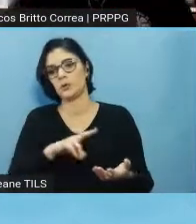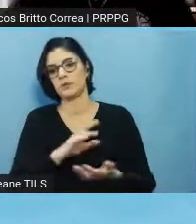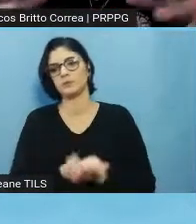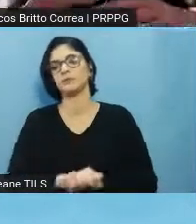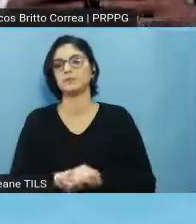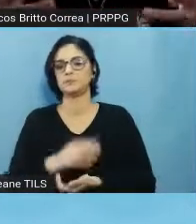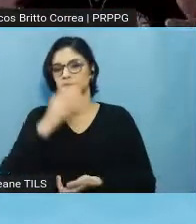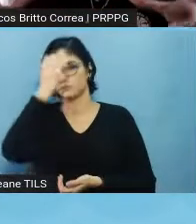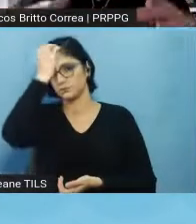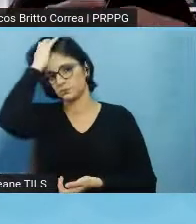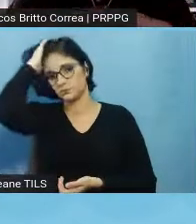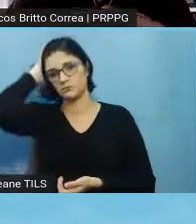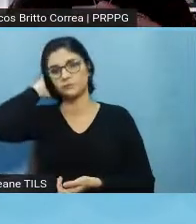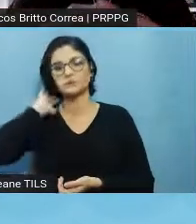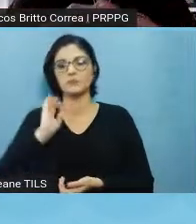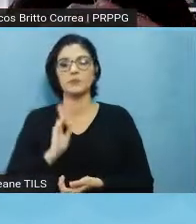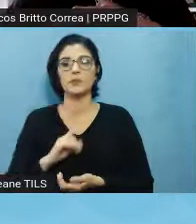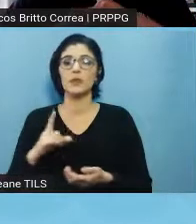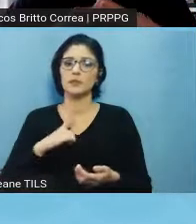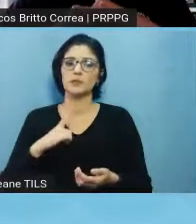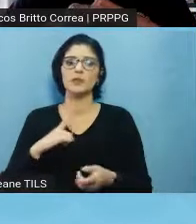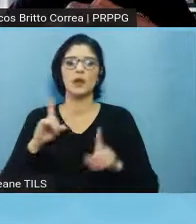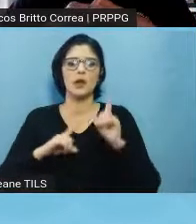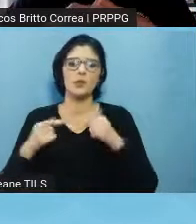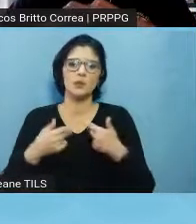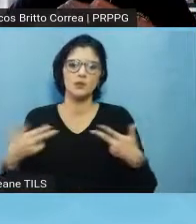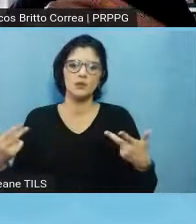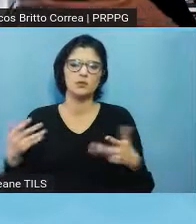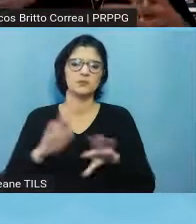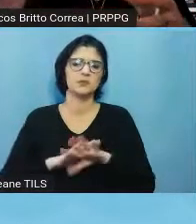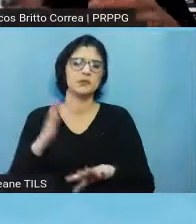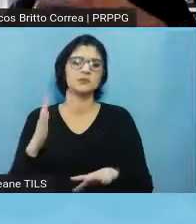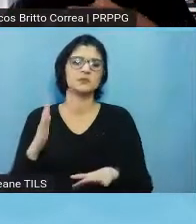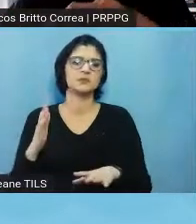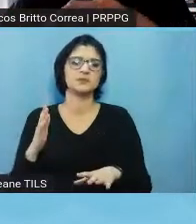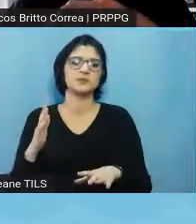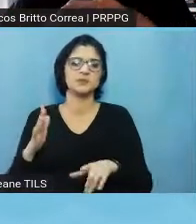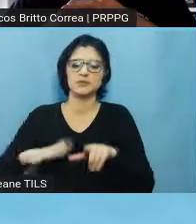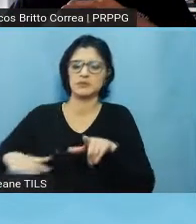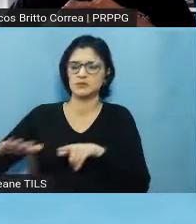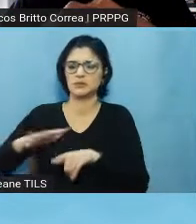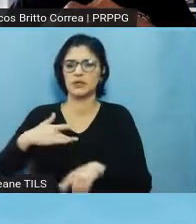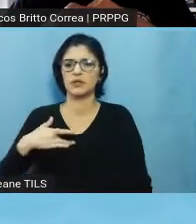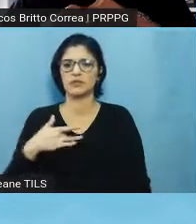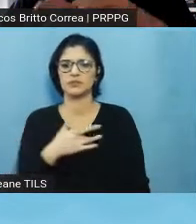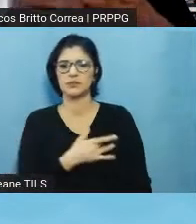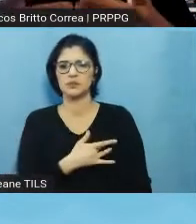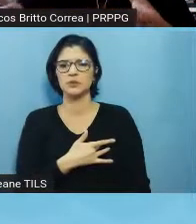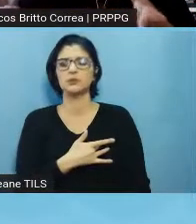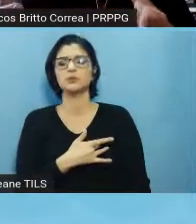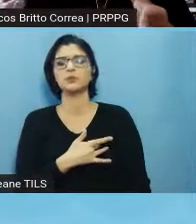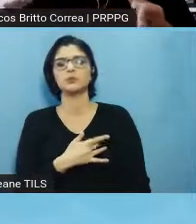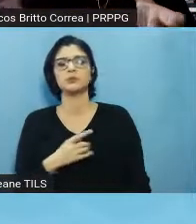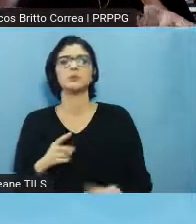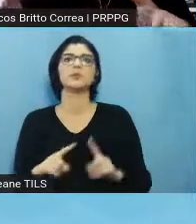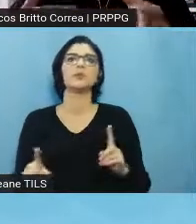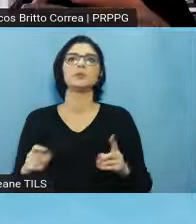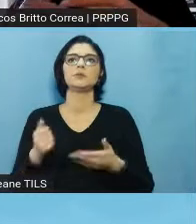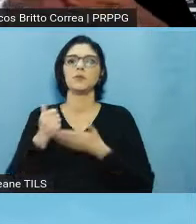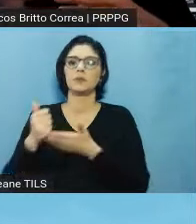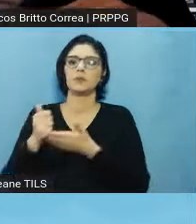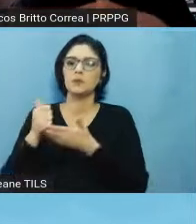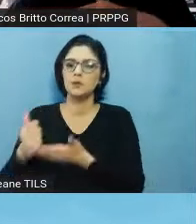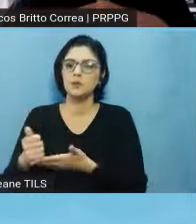Enfim, tem outras questões aqui que são menos importantes na área, né, que são mais da área da saúde, mas receber assistência por